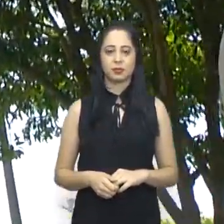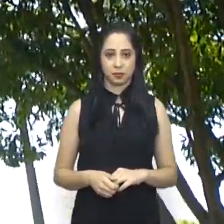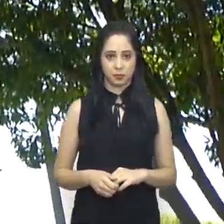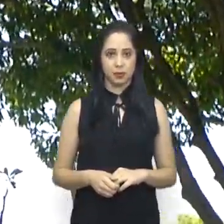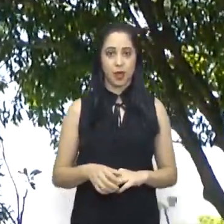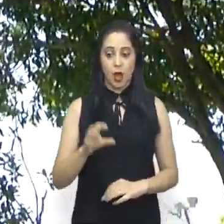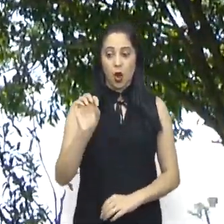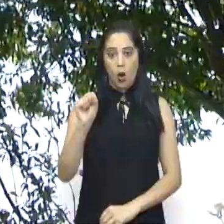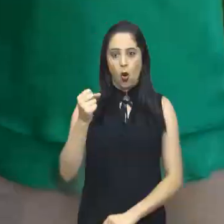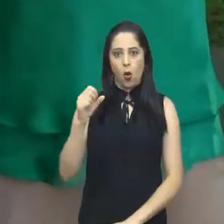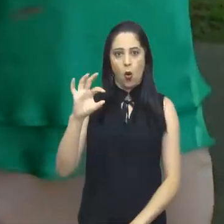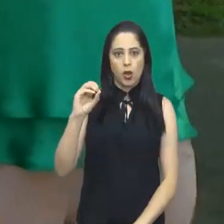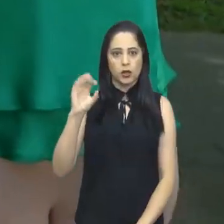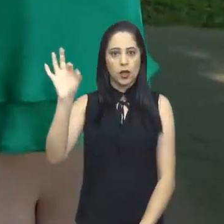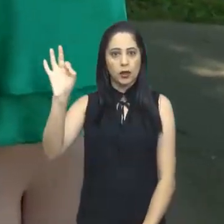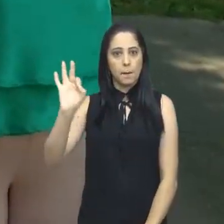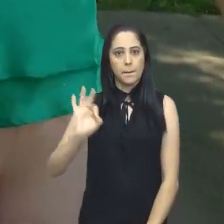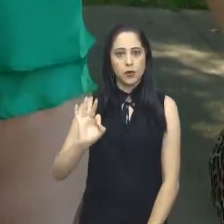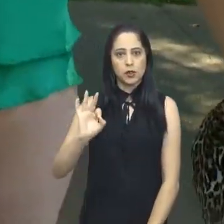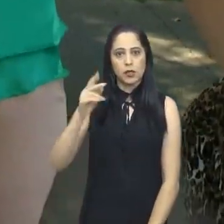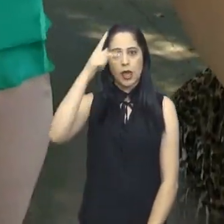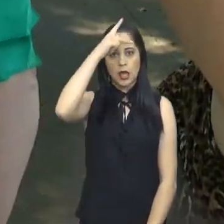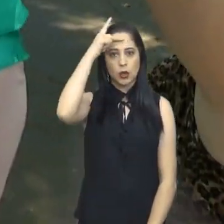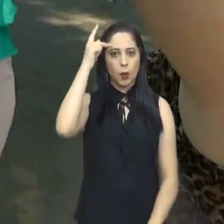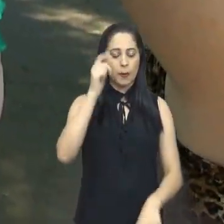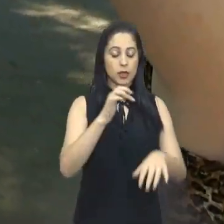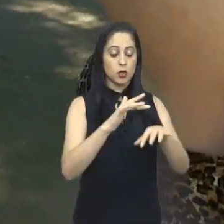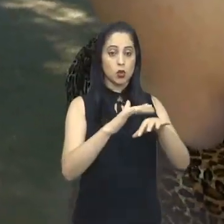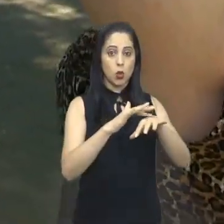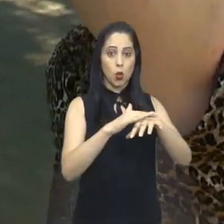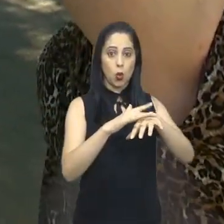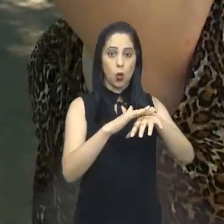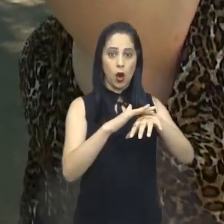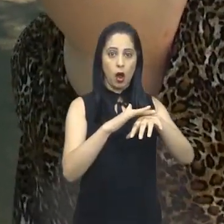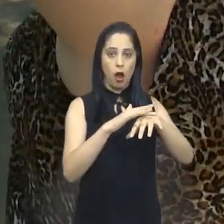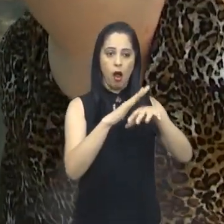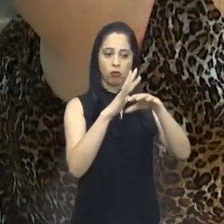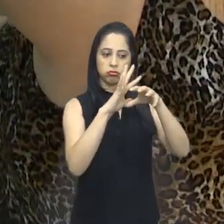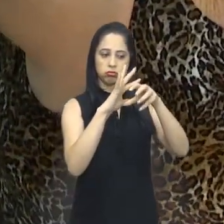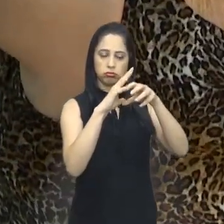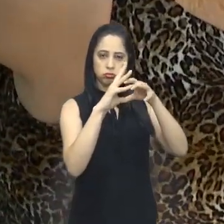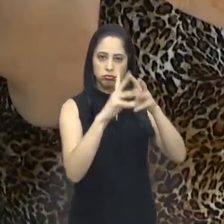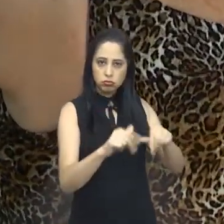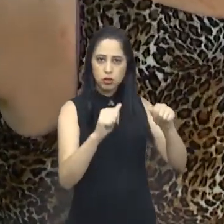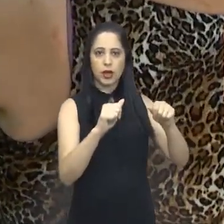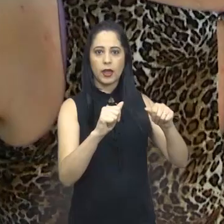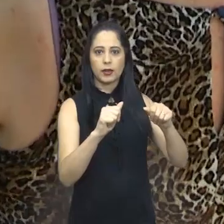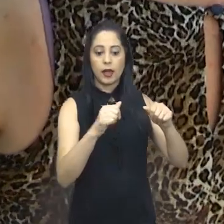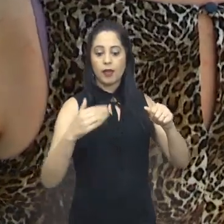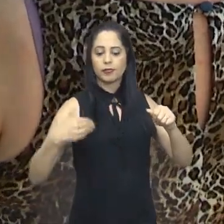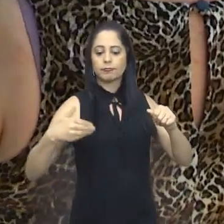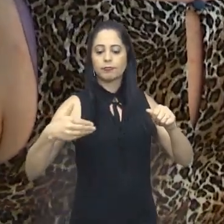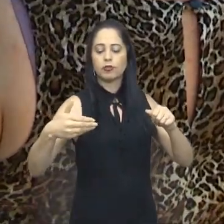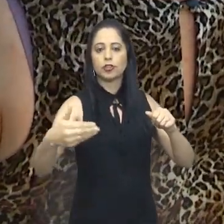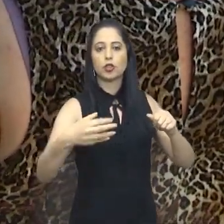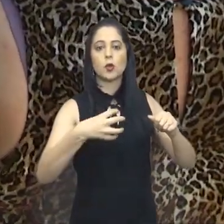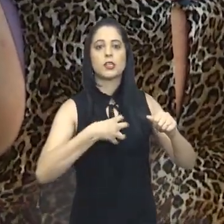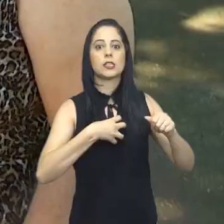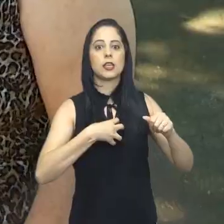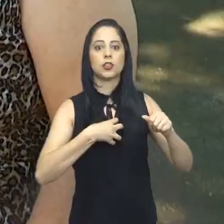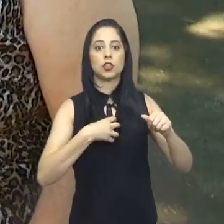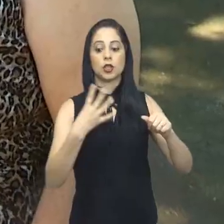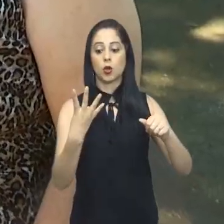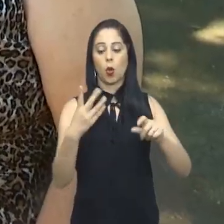Estima-se que 80% dos recuperados da Covid-19 sentem ao menos um sintoma e isso pode